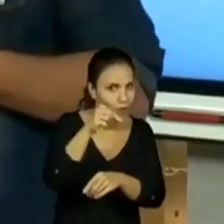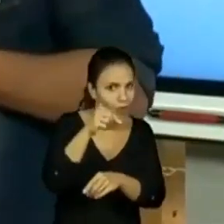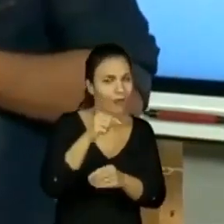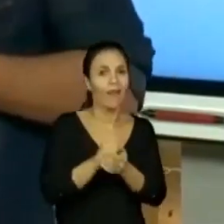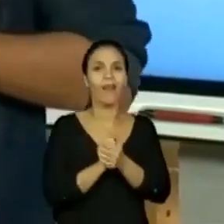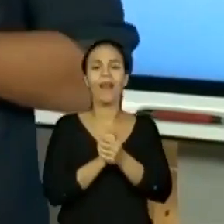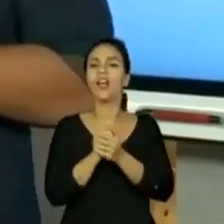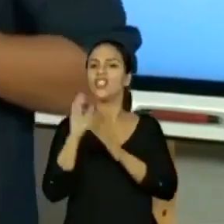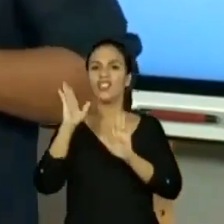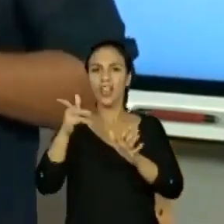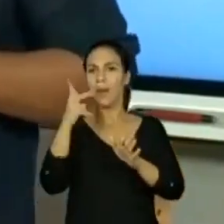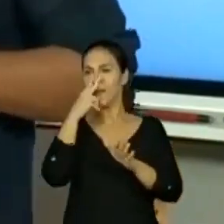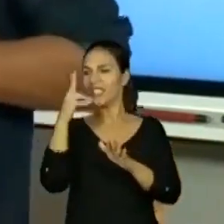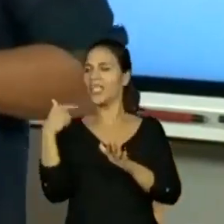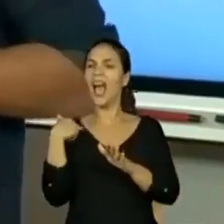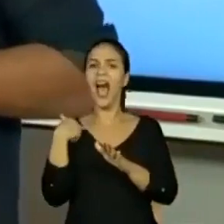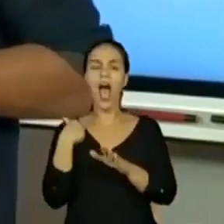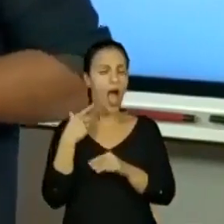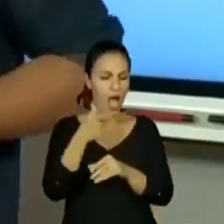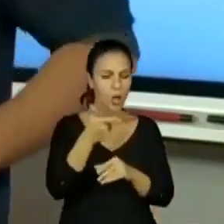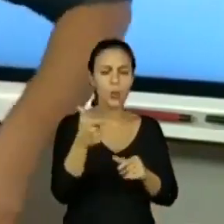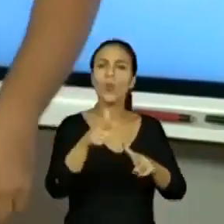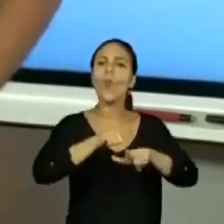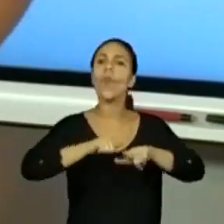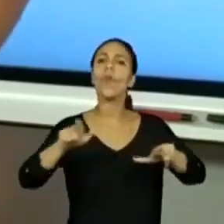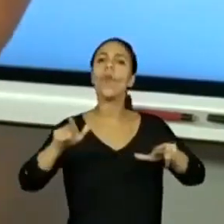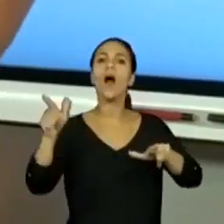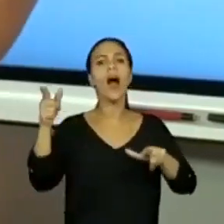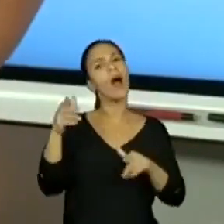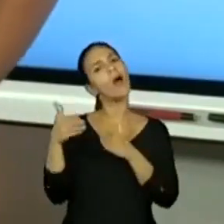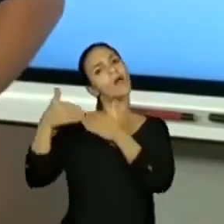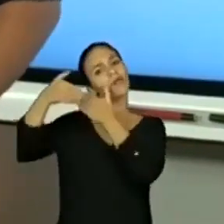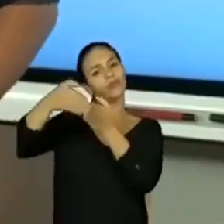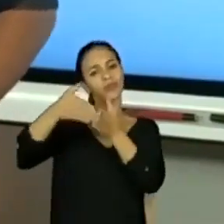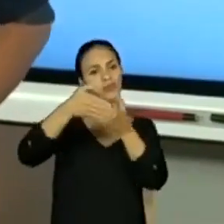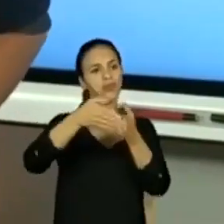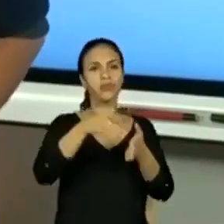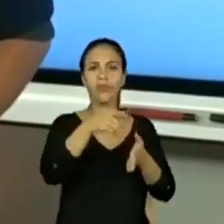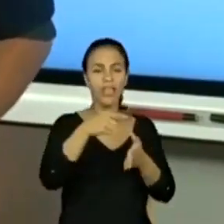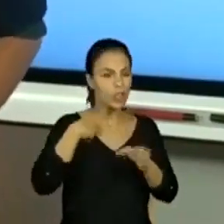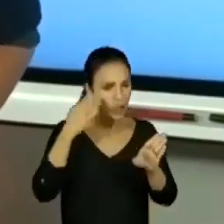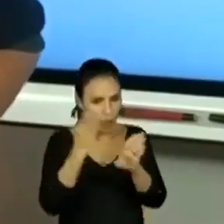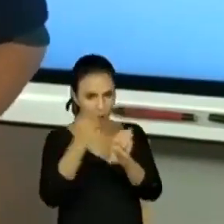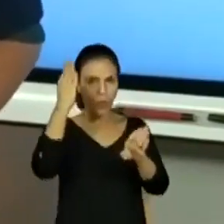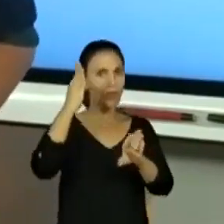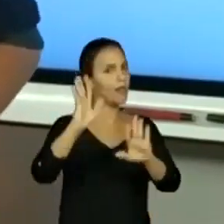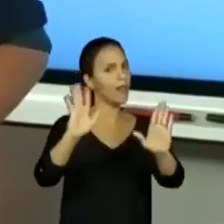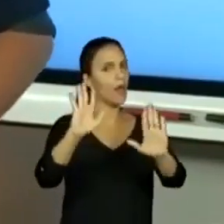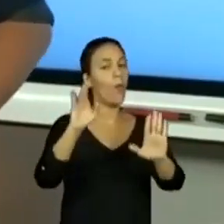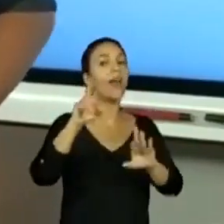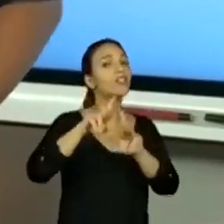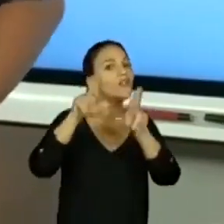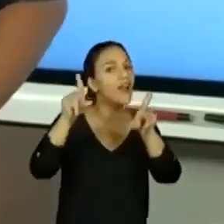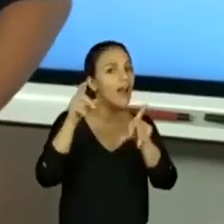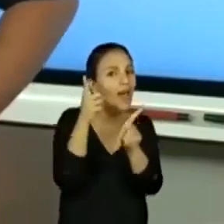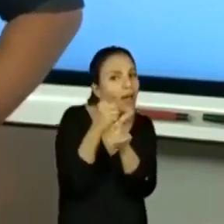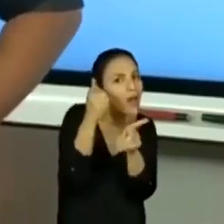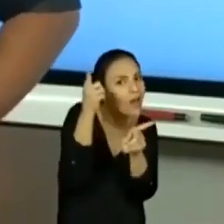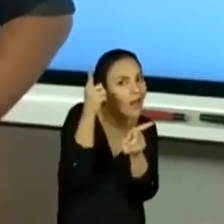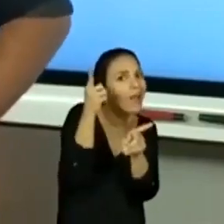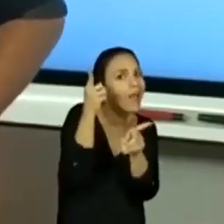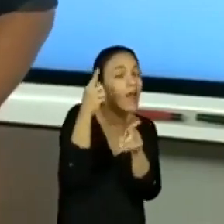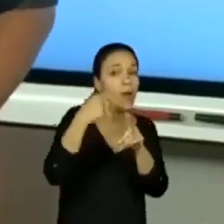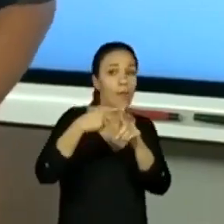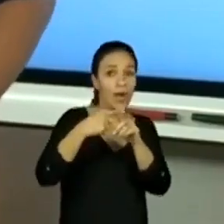imagina você chegar para o indígena e falar, o Brasil foi descoberto? Ele vai falar, muito obrigado. Então, quer dizer que você desconsidera toda a história que eu construí